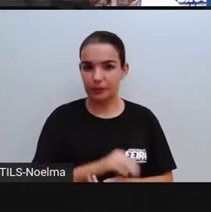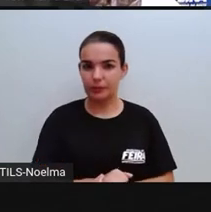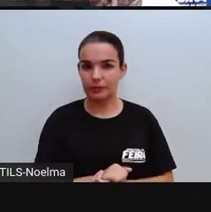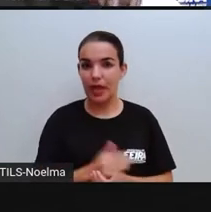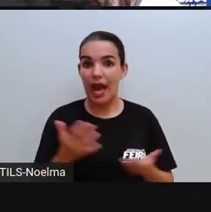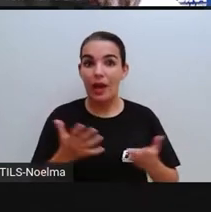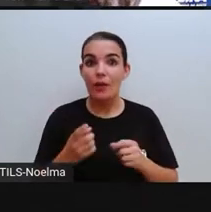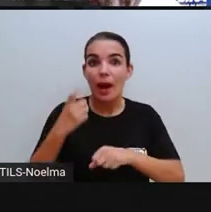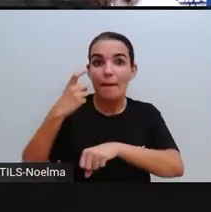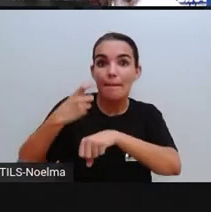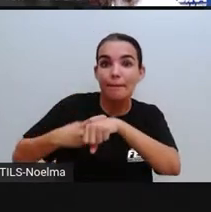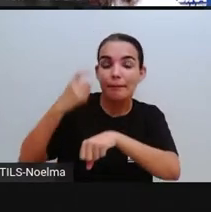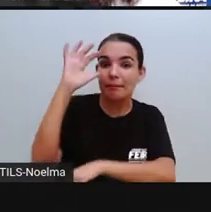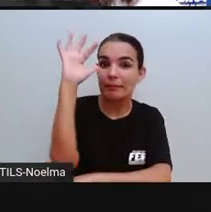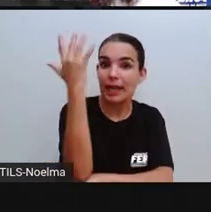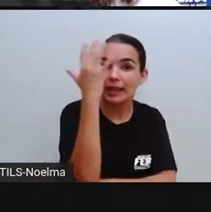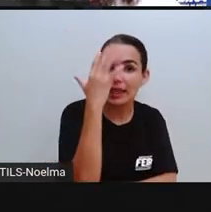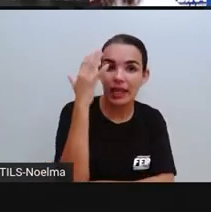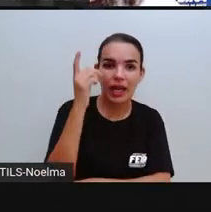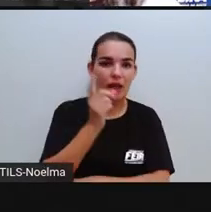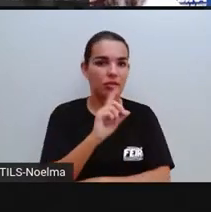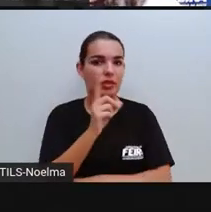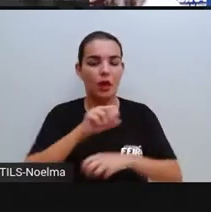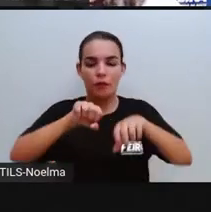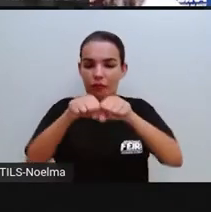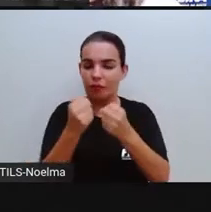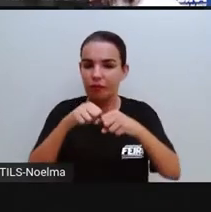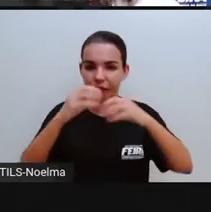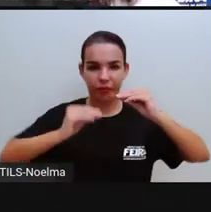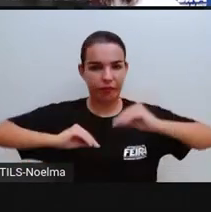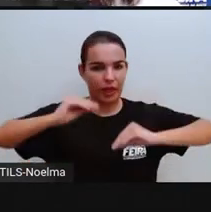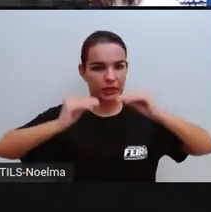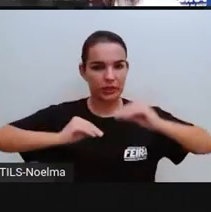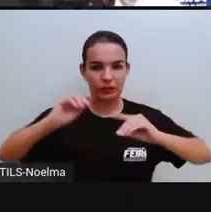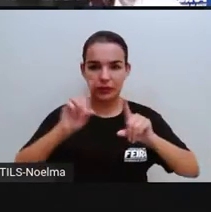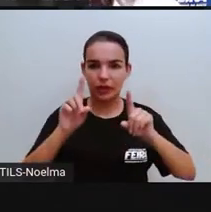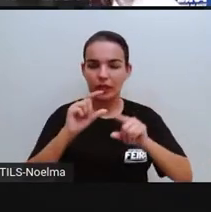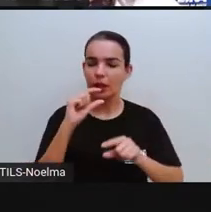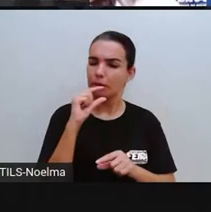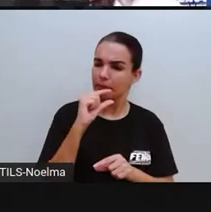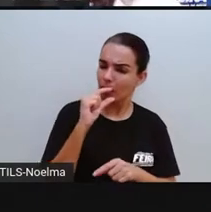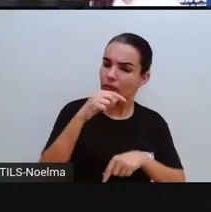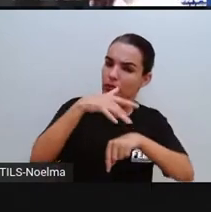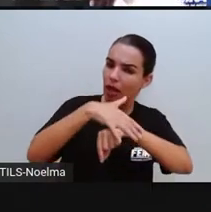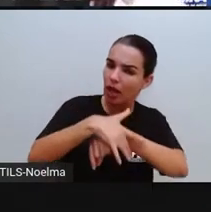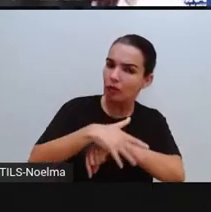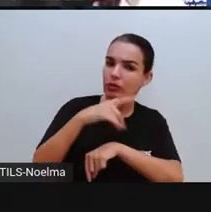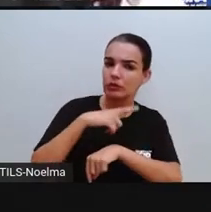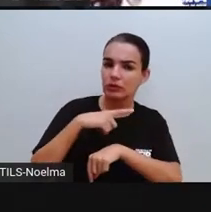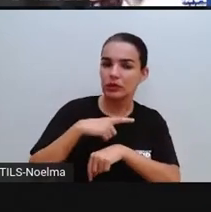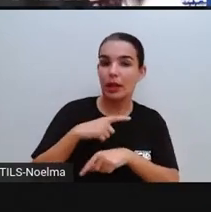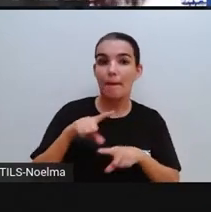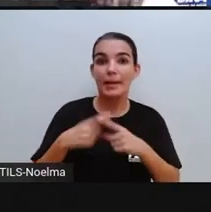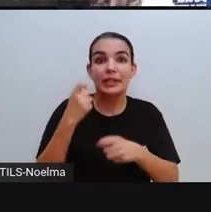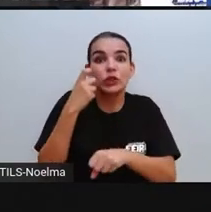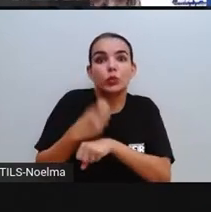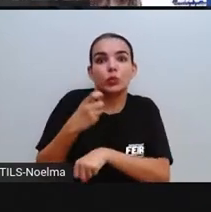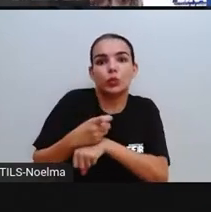Já a madeira não é flexível, é pouco permeável e é bem resistente. A madeira é dura.